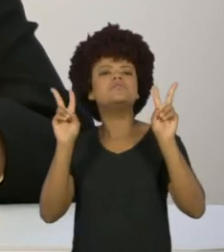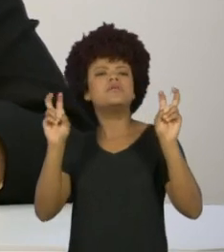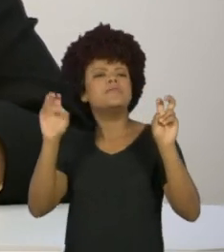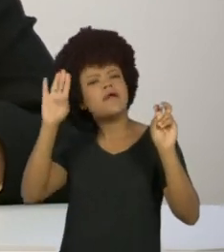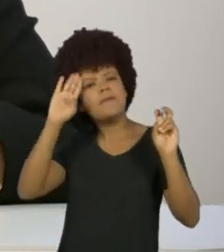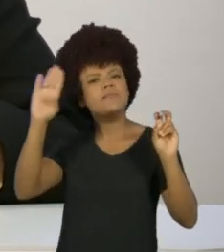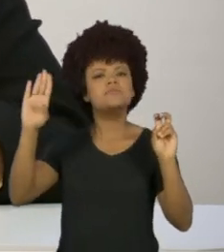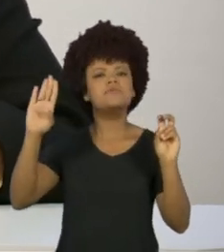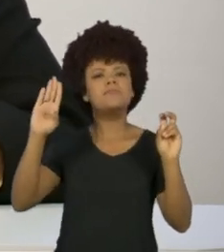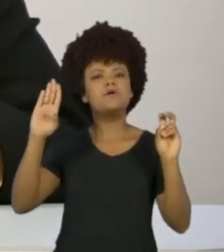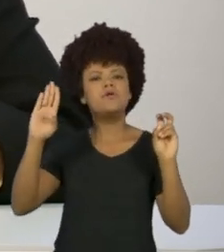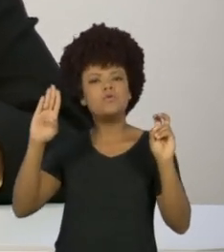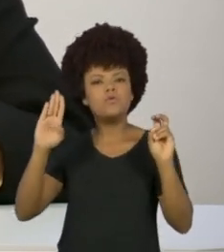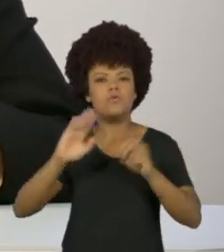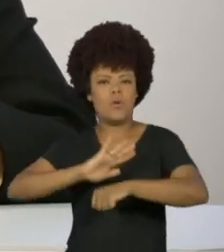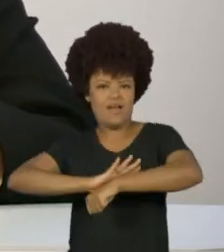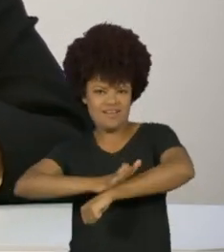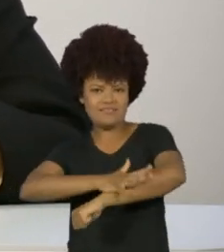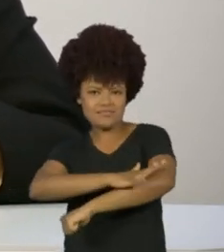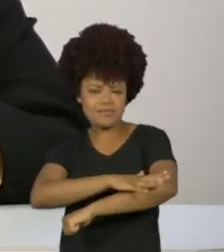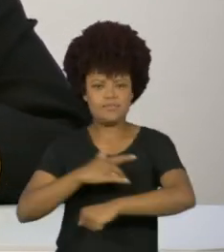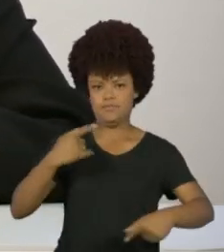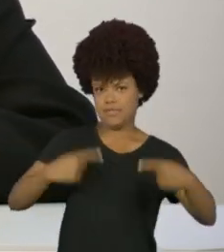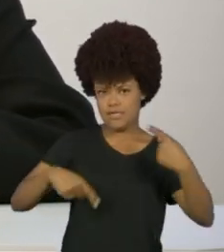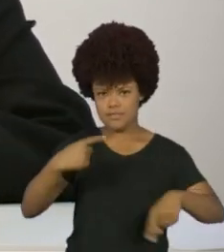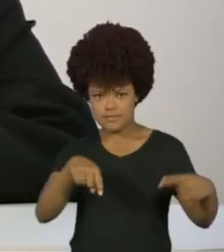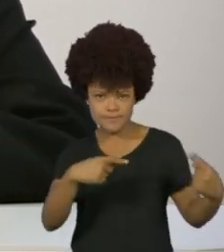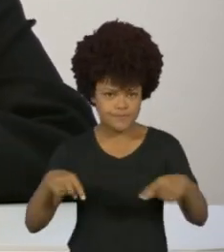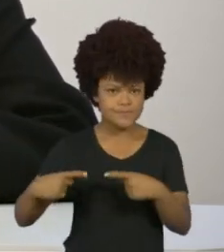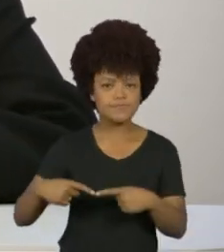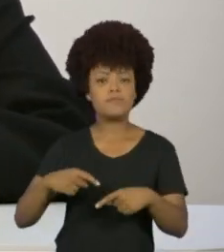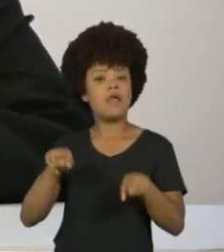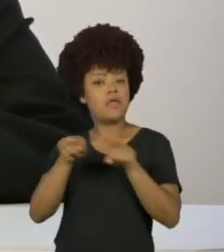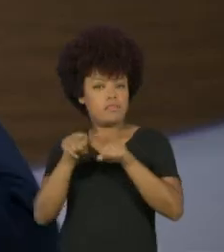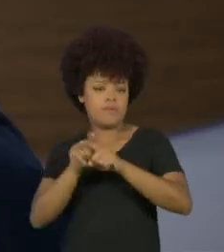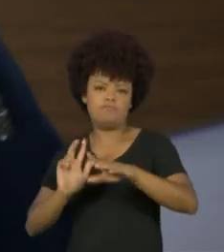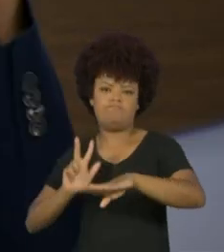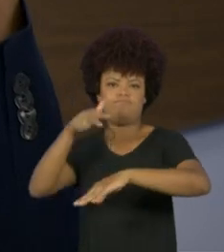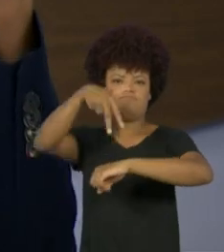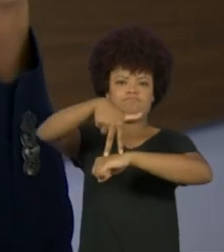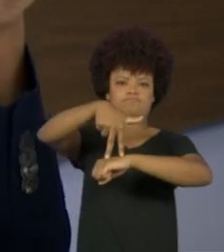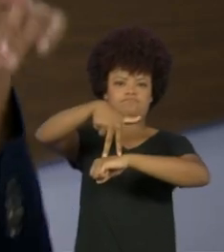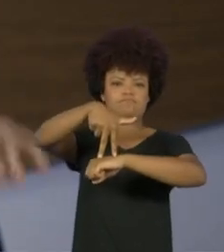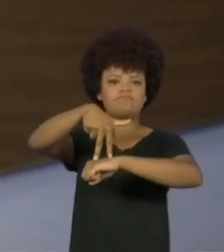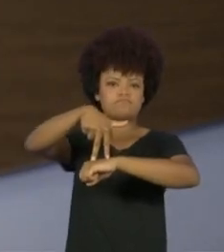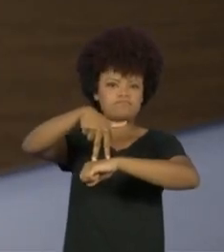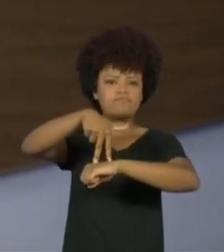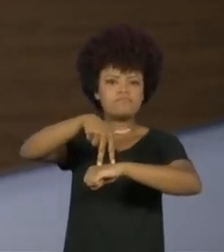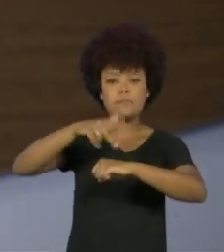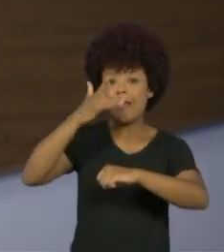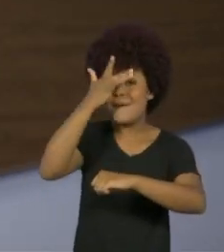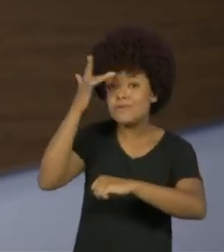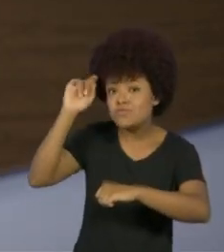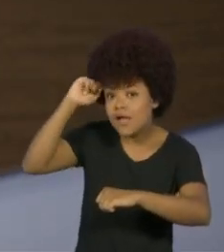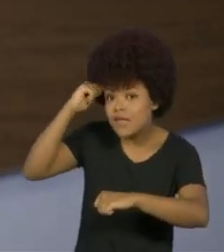protagonismo de pessoas negras? Eu poderia emendar, eu queria emendar essa pergunta.